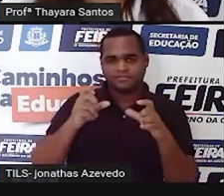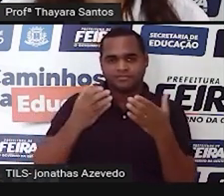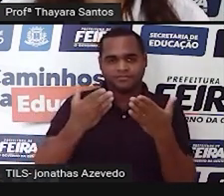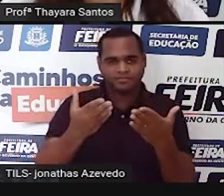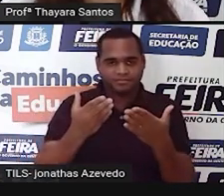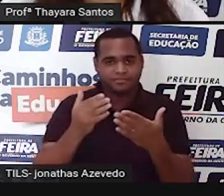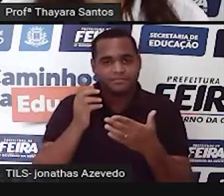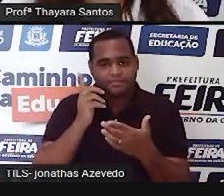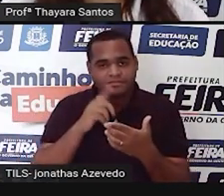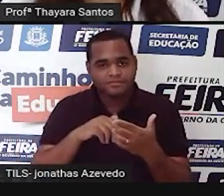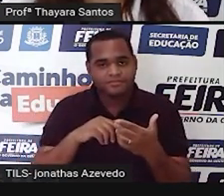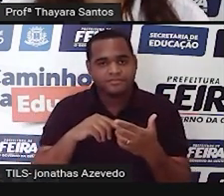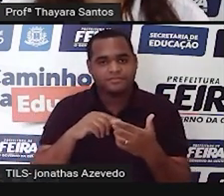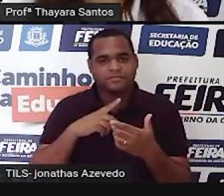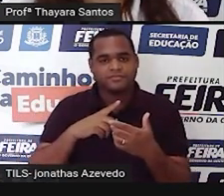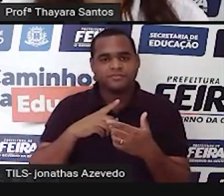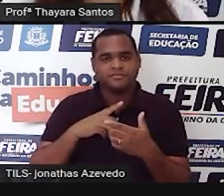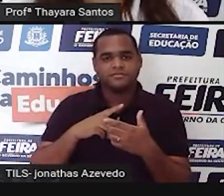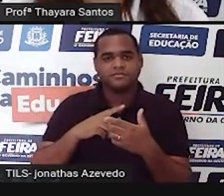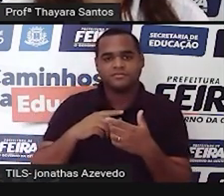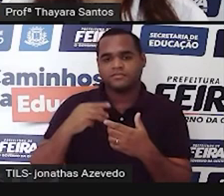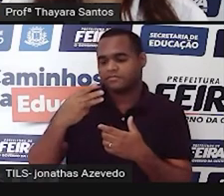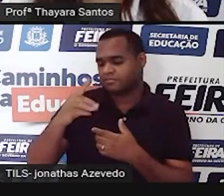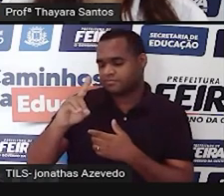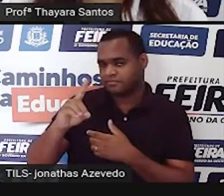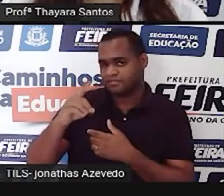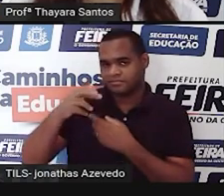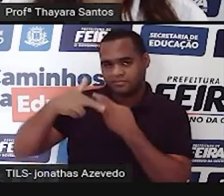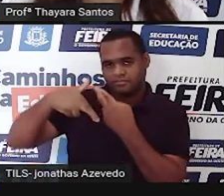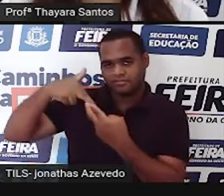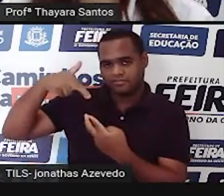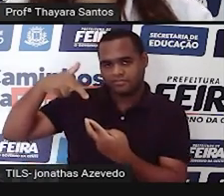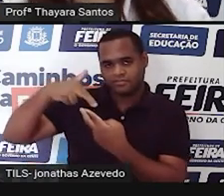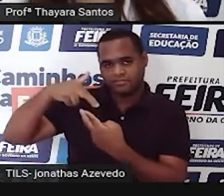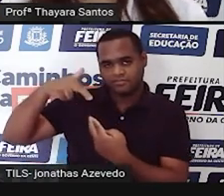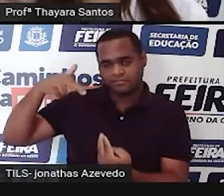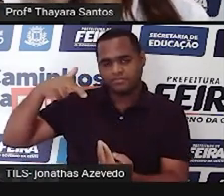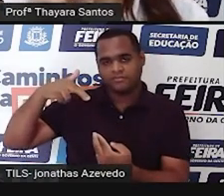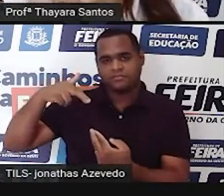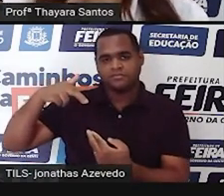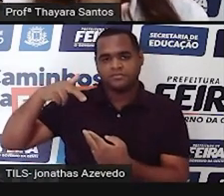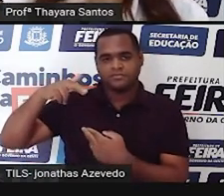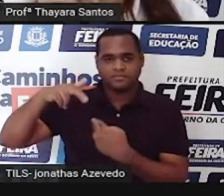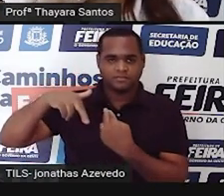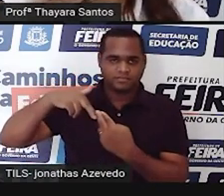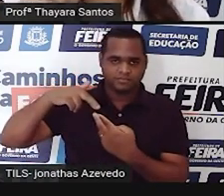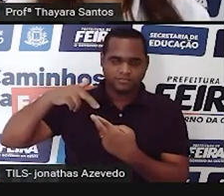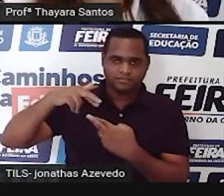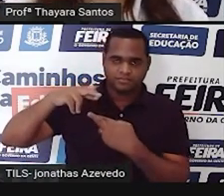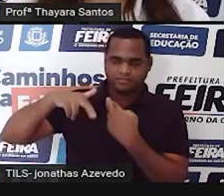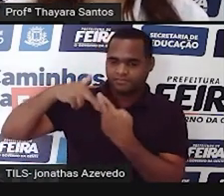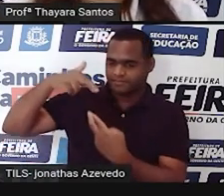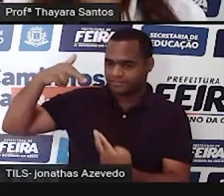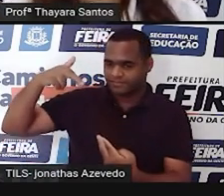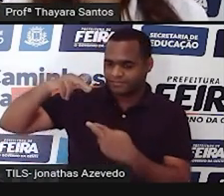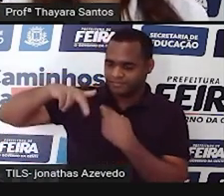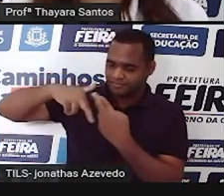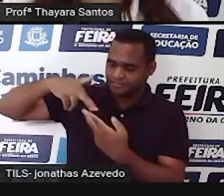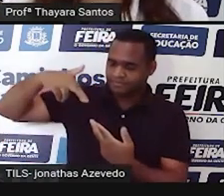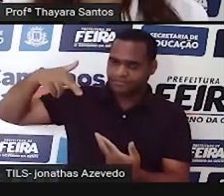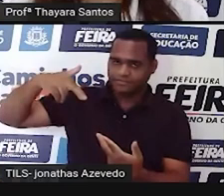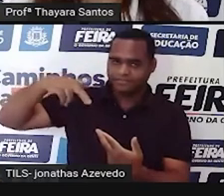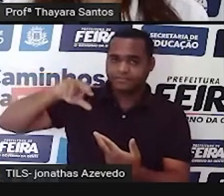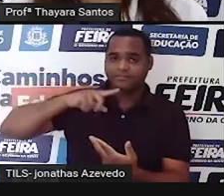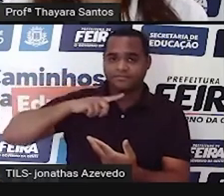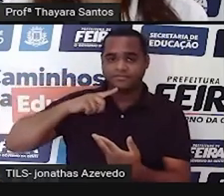E a gente consegue ver, ó, a estrutura tridimensional do DNA. O DNA, ele faz aquelas voltinhas, né? Ele não tem aquela dupla fita. E